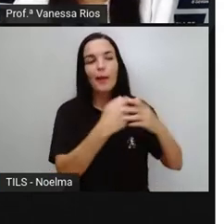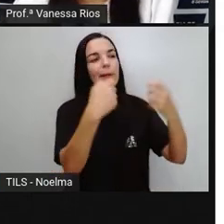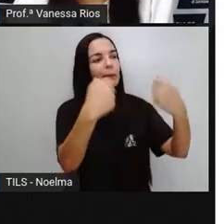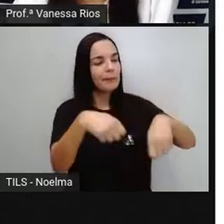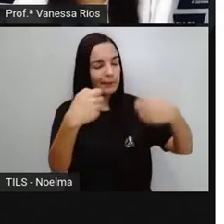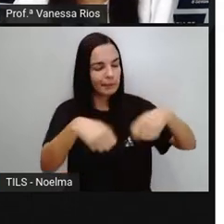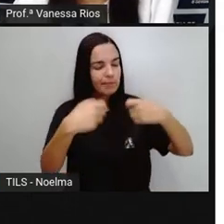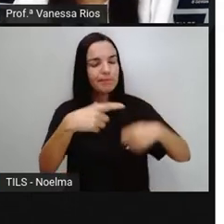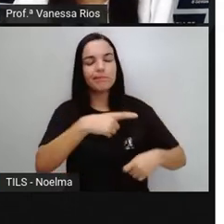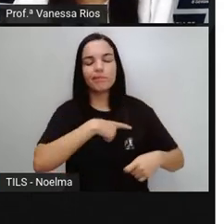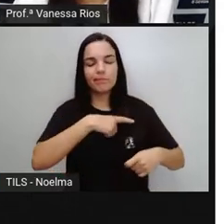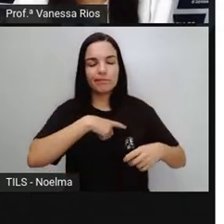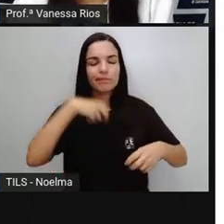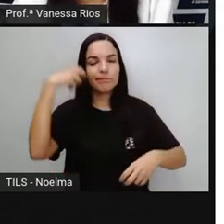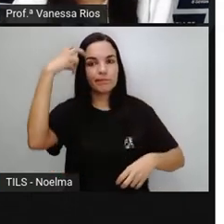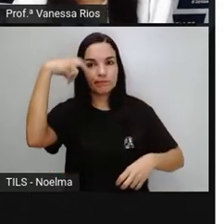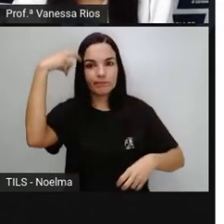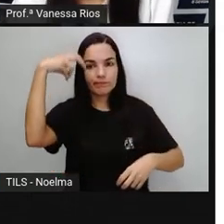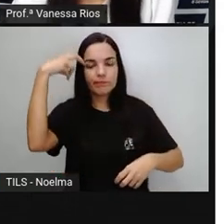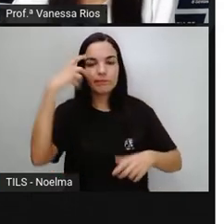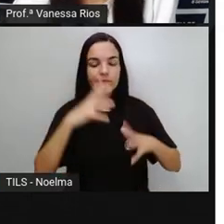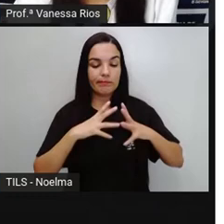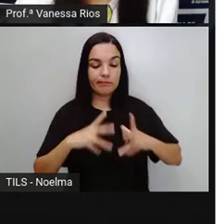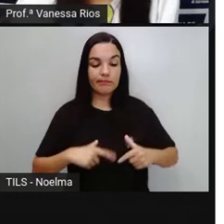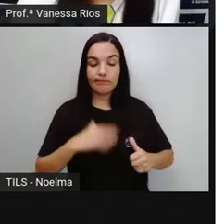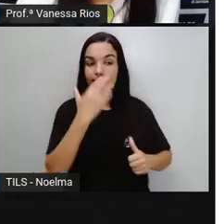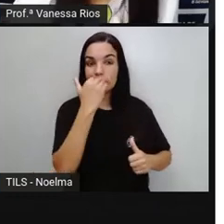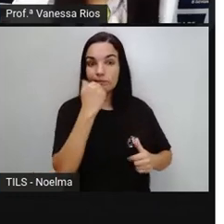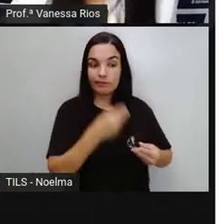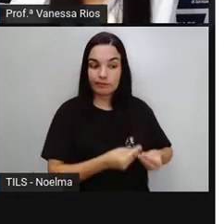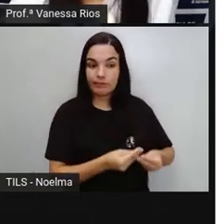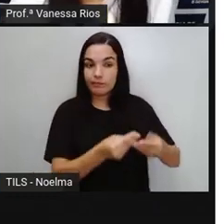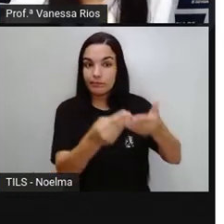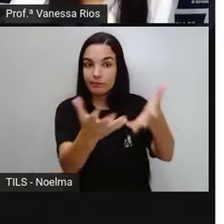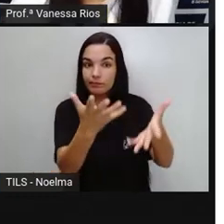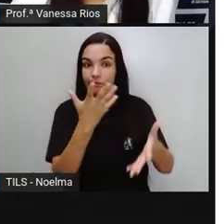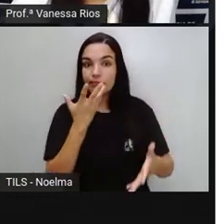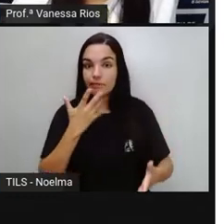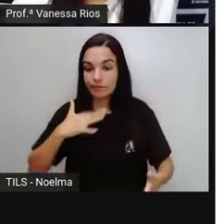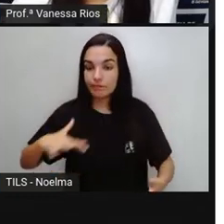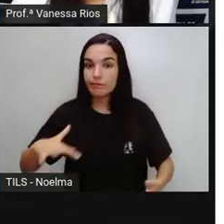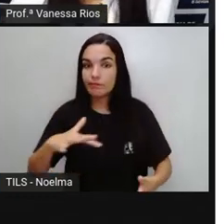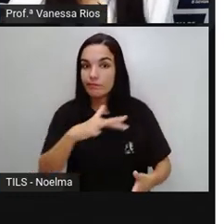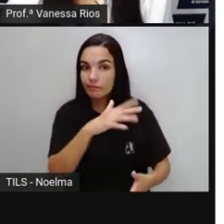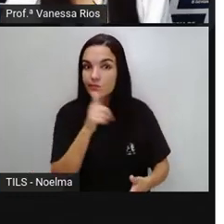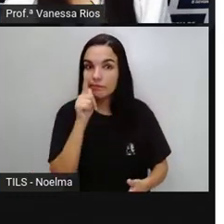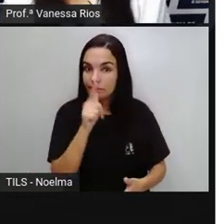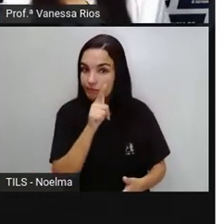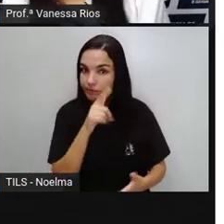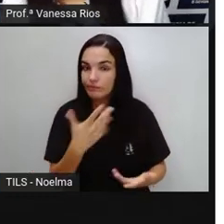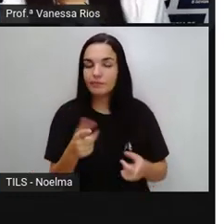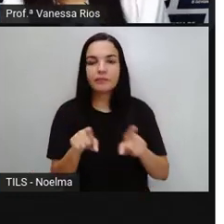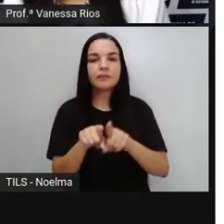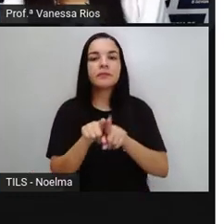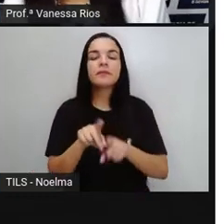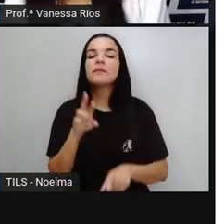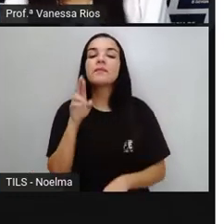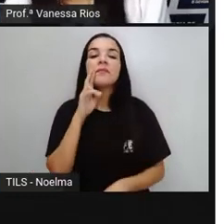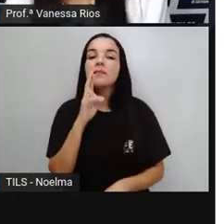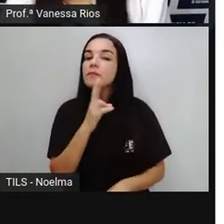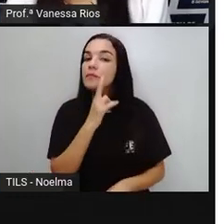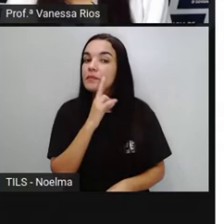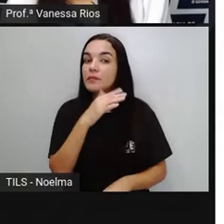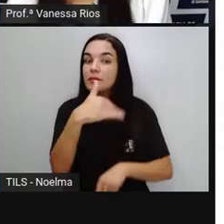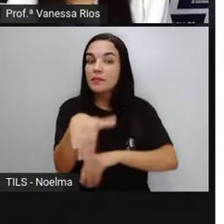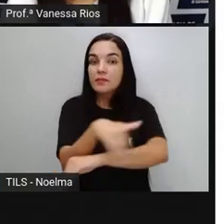preocupação De higienizar Os alimentos Que vão servir Na merenda escolar No restaurante Lá na rua